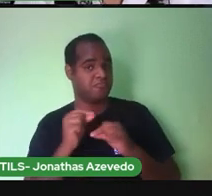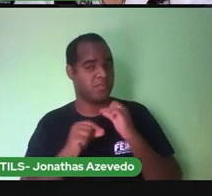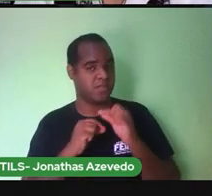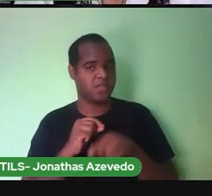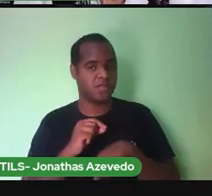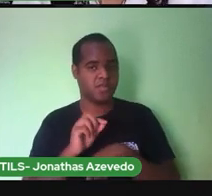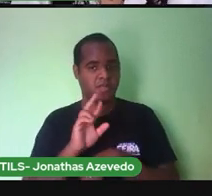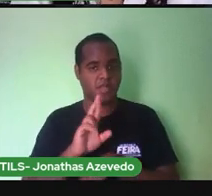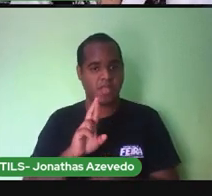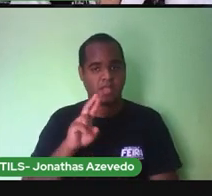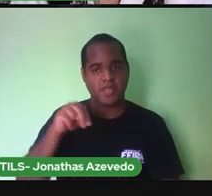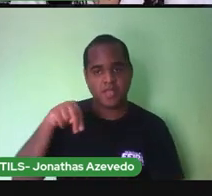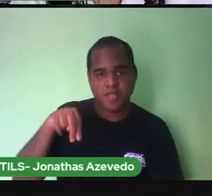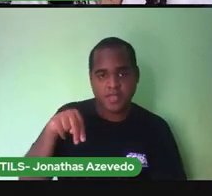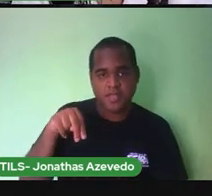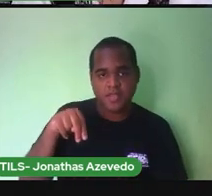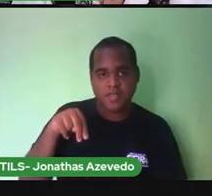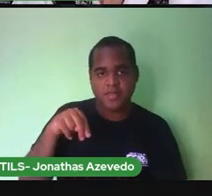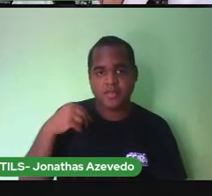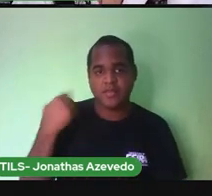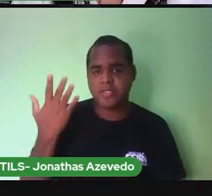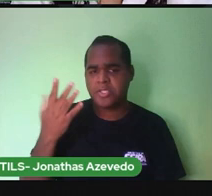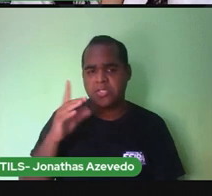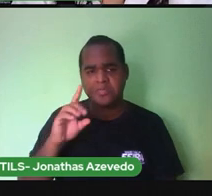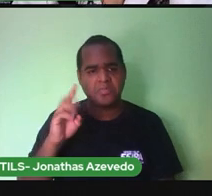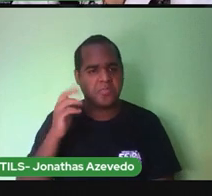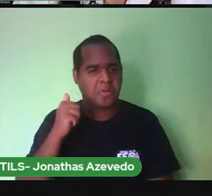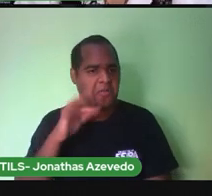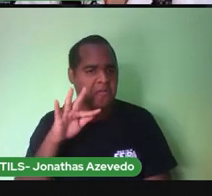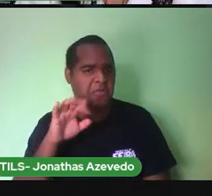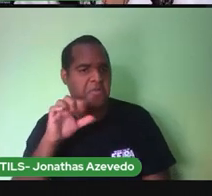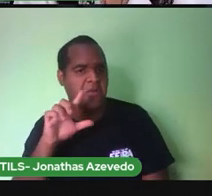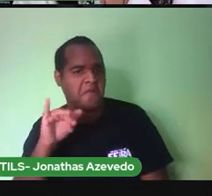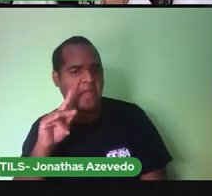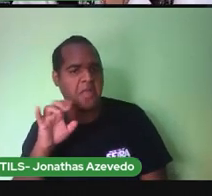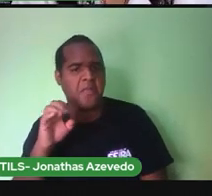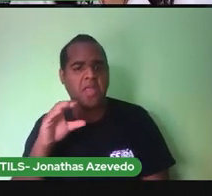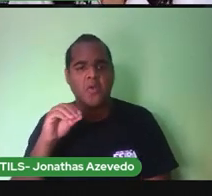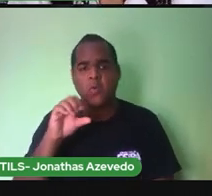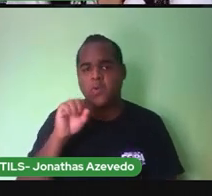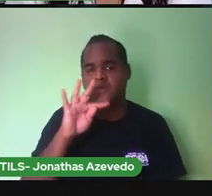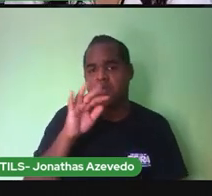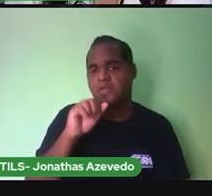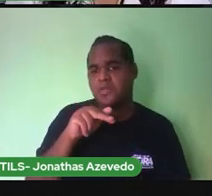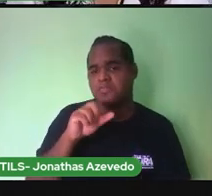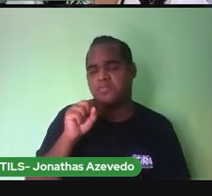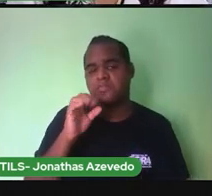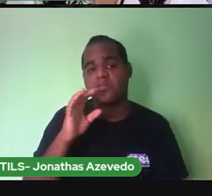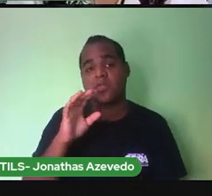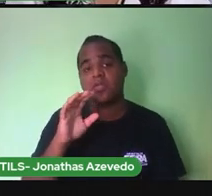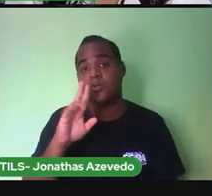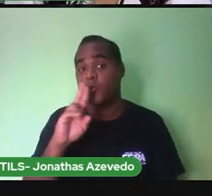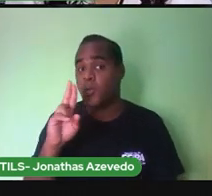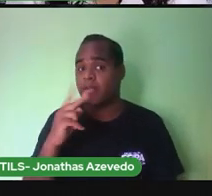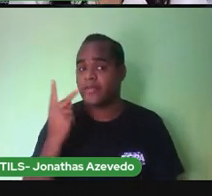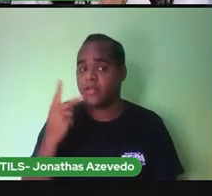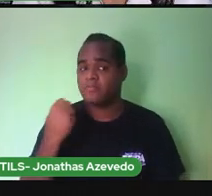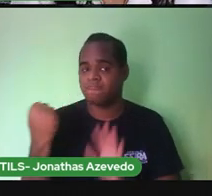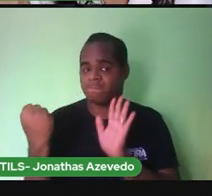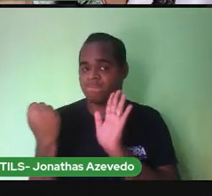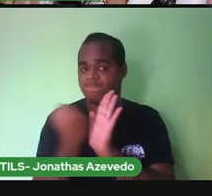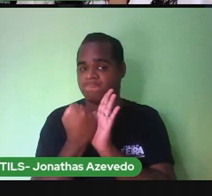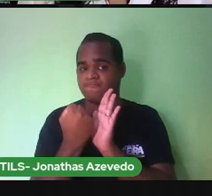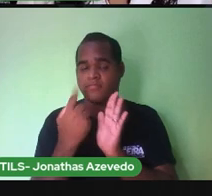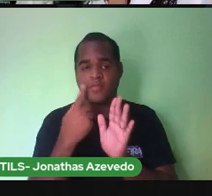RN de Dona Maria, de Dona Felipa, de Dona Constância. E através daquele documento que